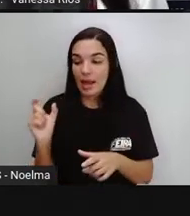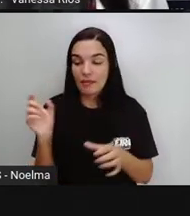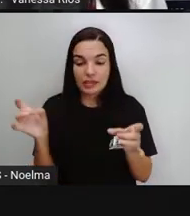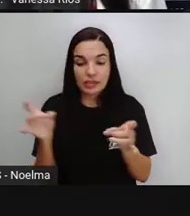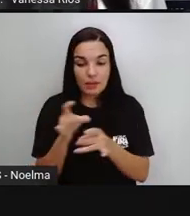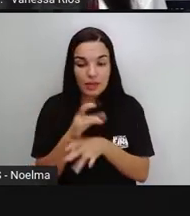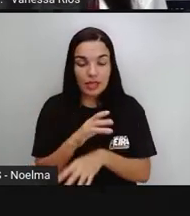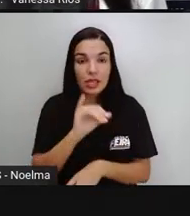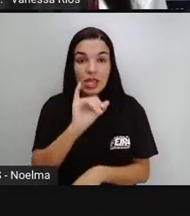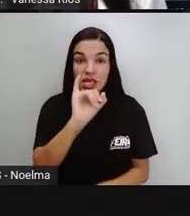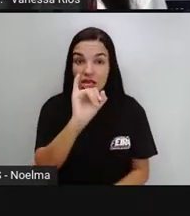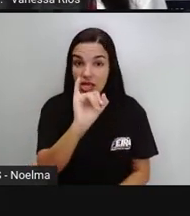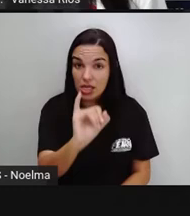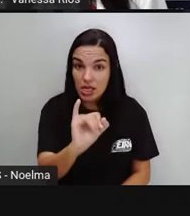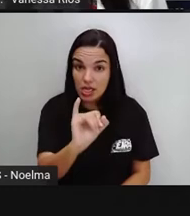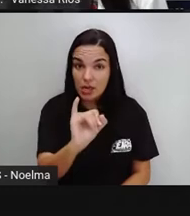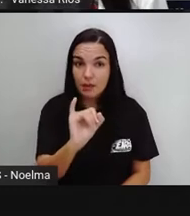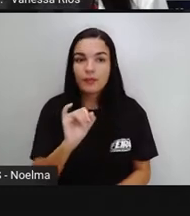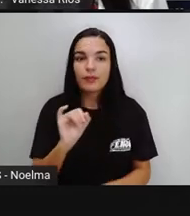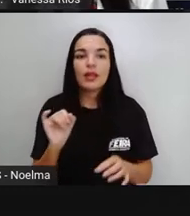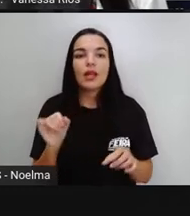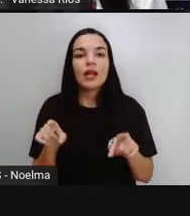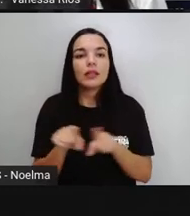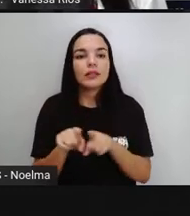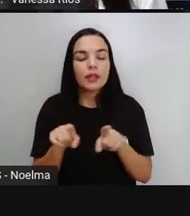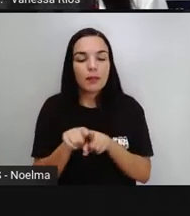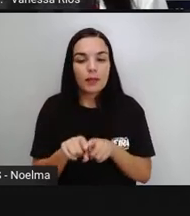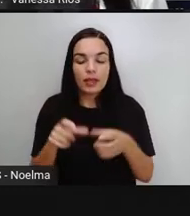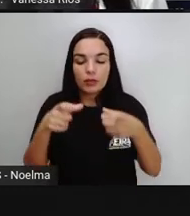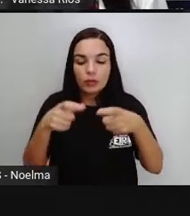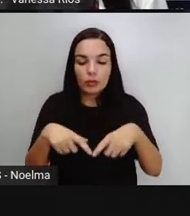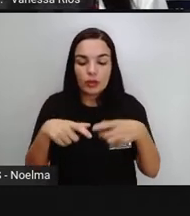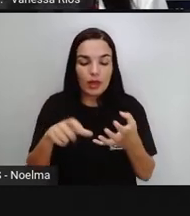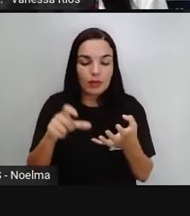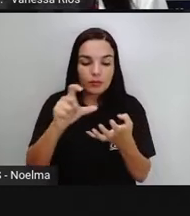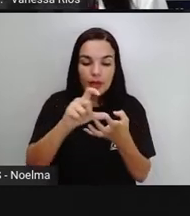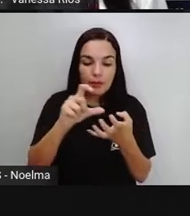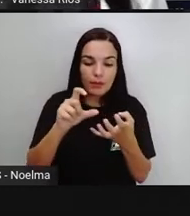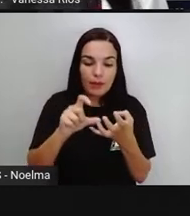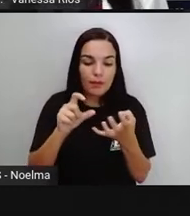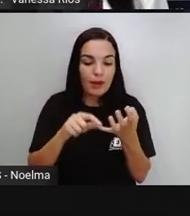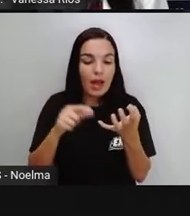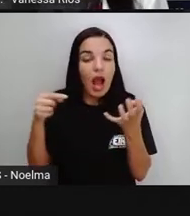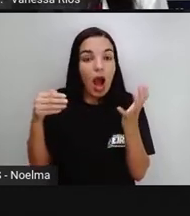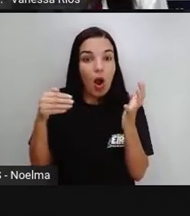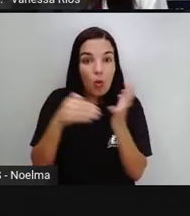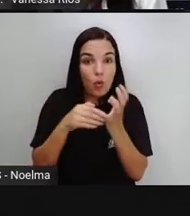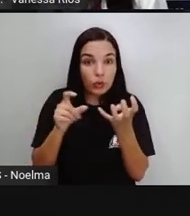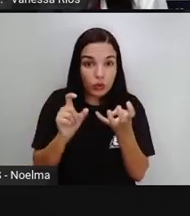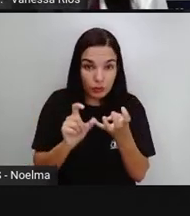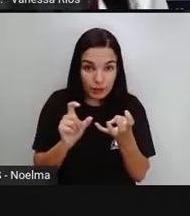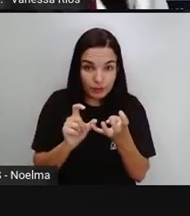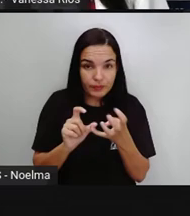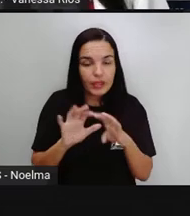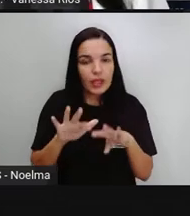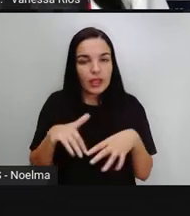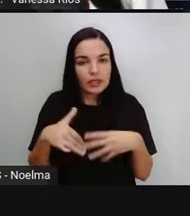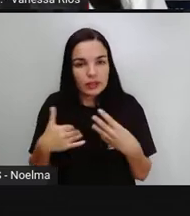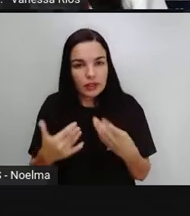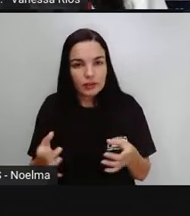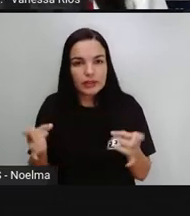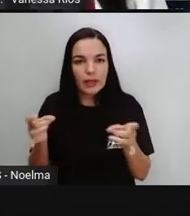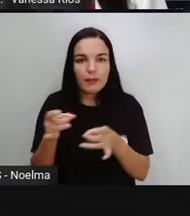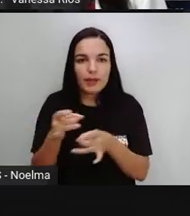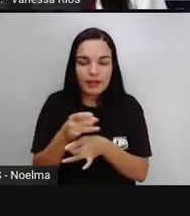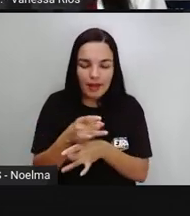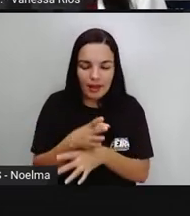é? E que tem aí a localização da sílaba tônica como última sílaba, então a palavra oxítona terminada em